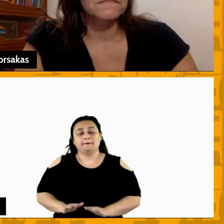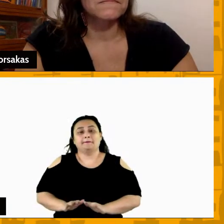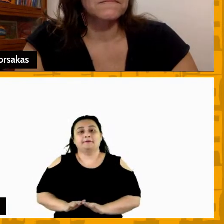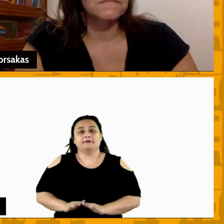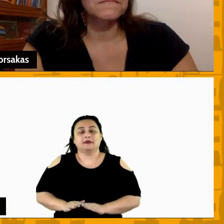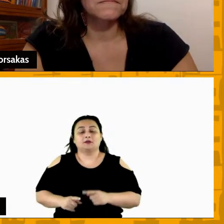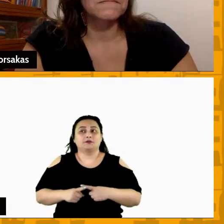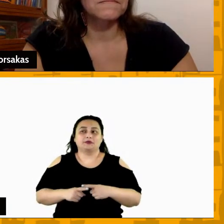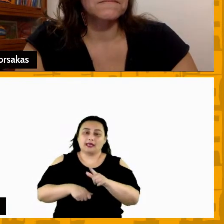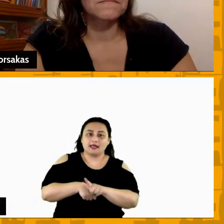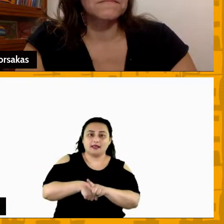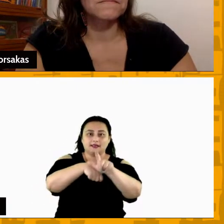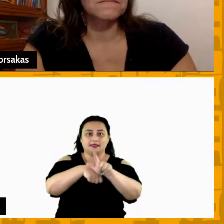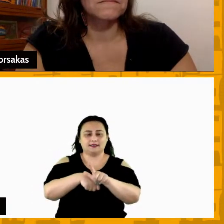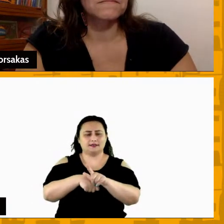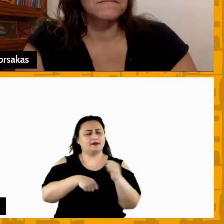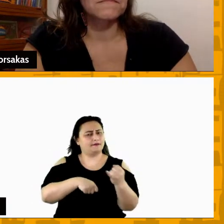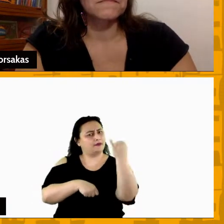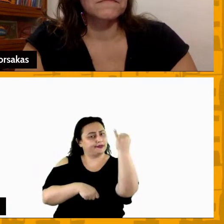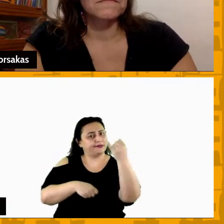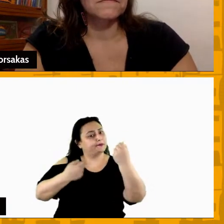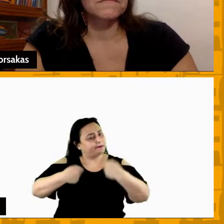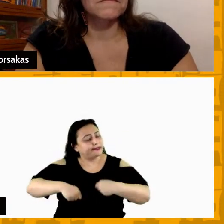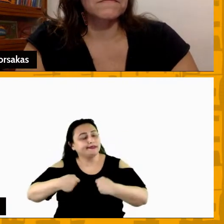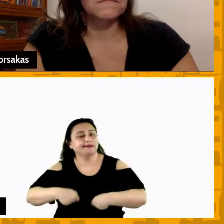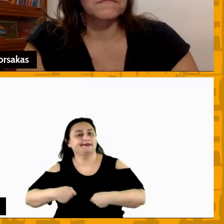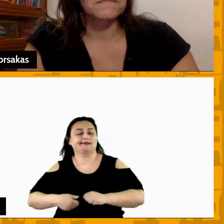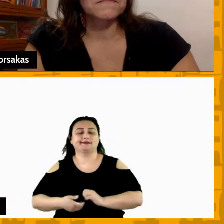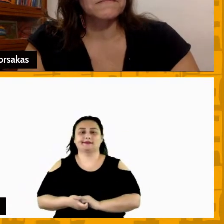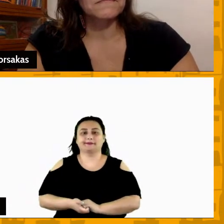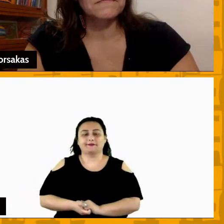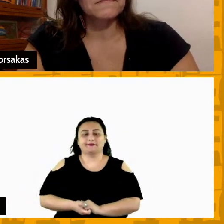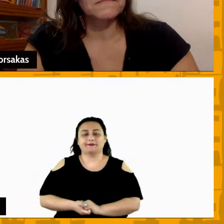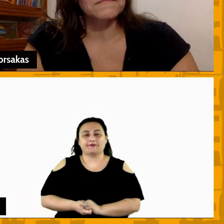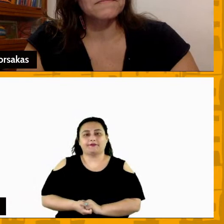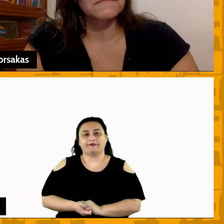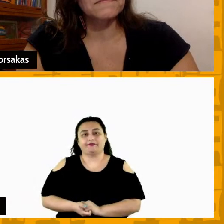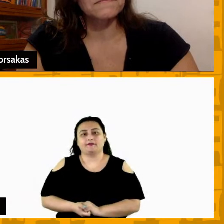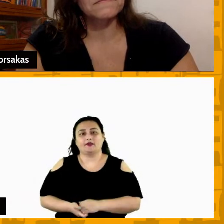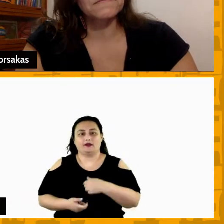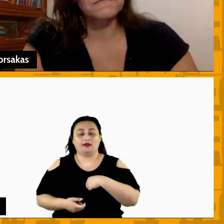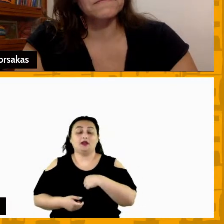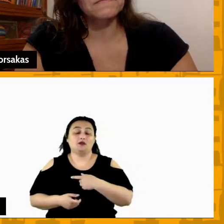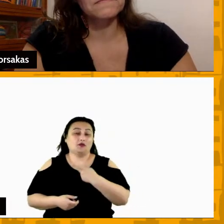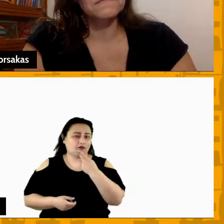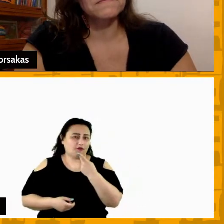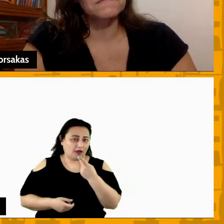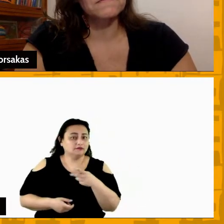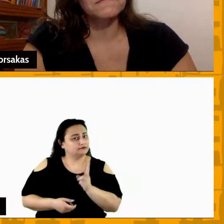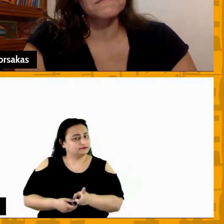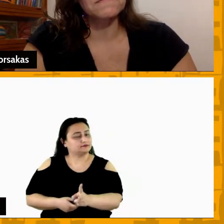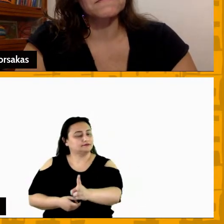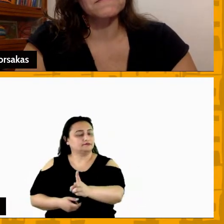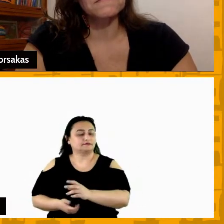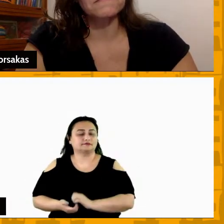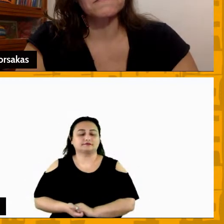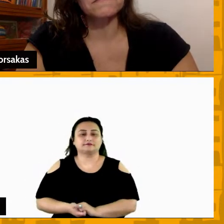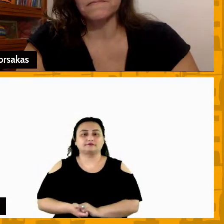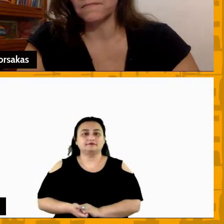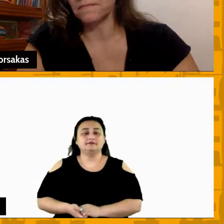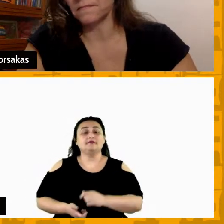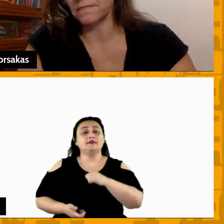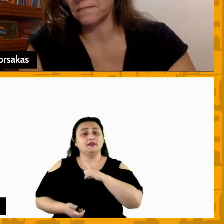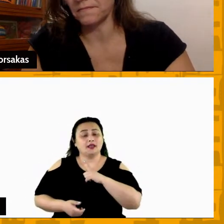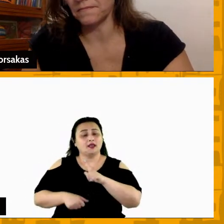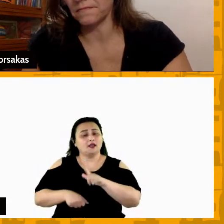liderança ela é fundamental e ele como Head Coach eu costumo às vezes falar isso para ele que ele tem